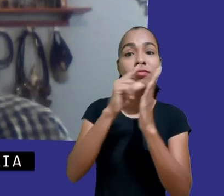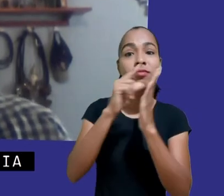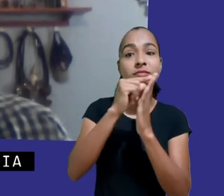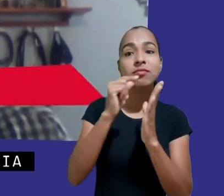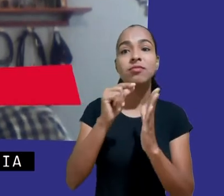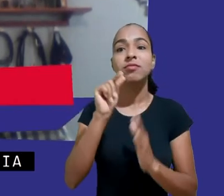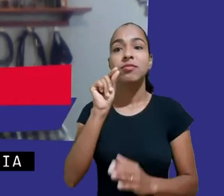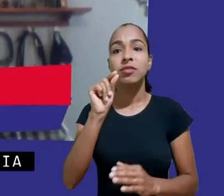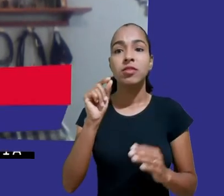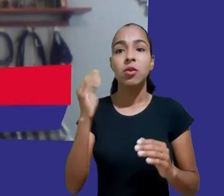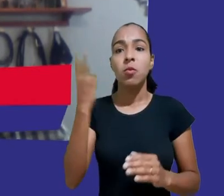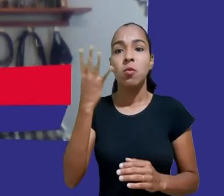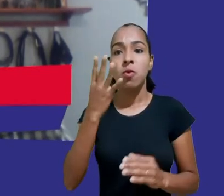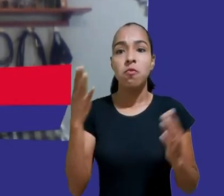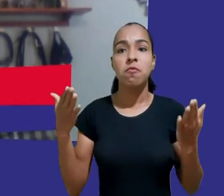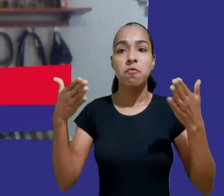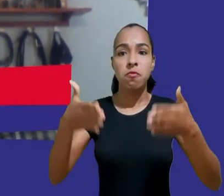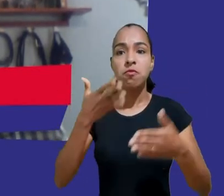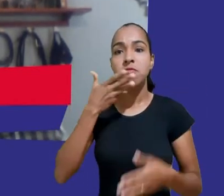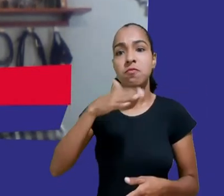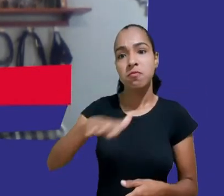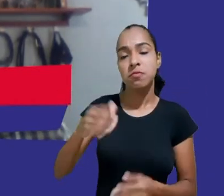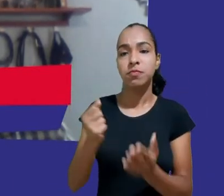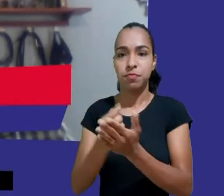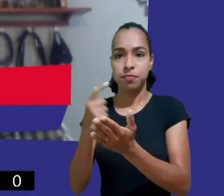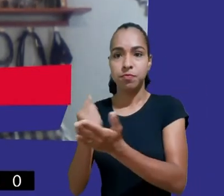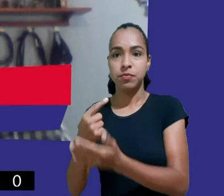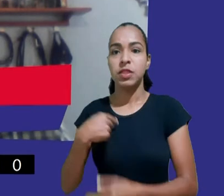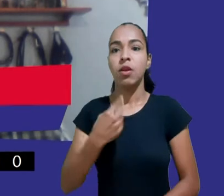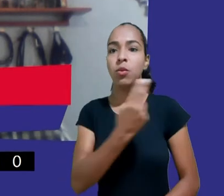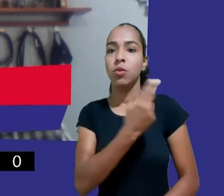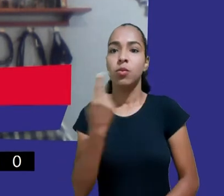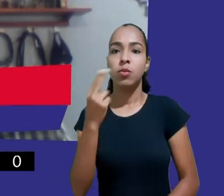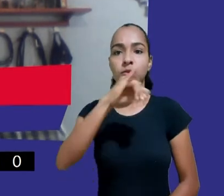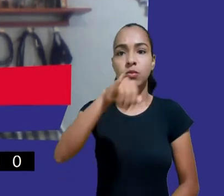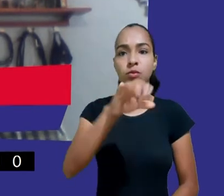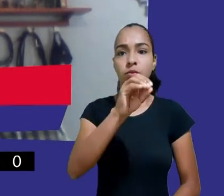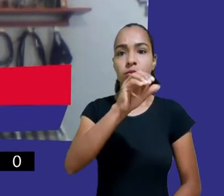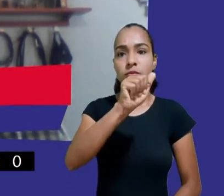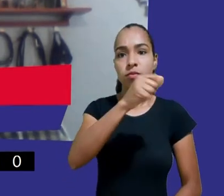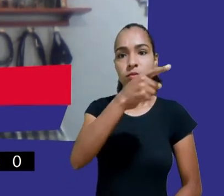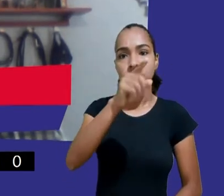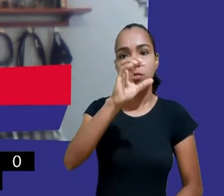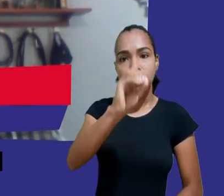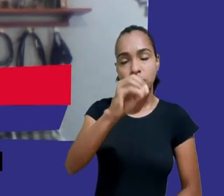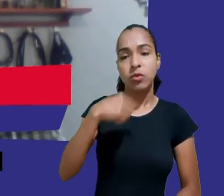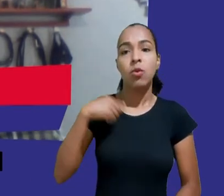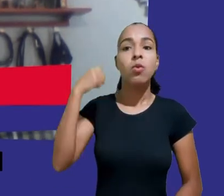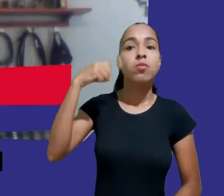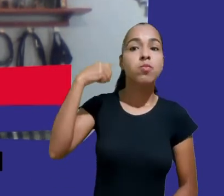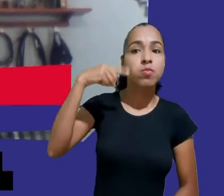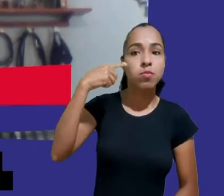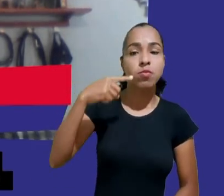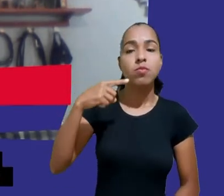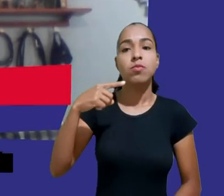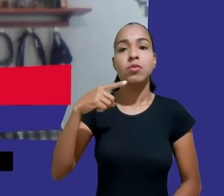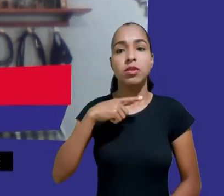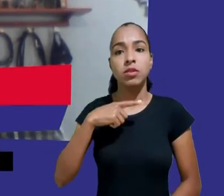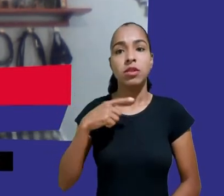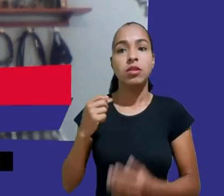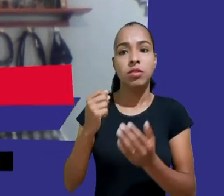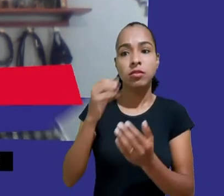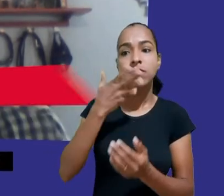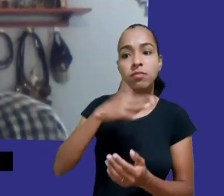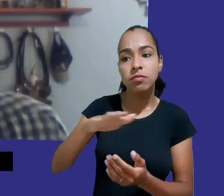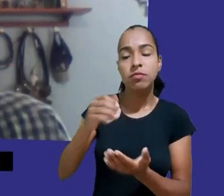Bom, eu sou o João Francisco Coelho, eu sou advogado do programa Criança e Consumo e eu vou começar fazendo uma breve audiodescrição minha,